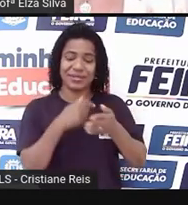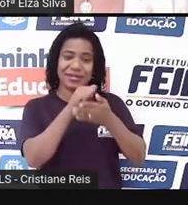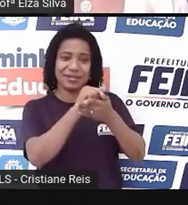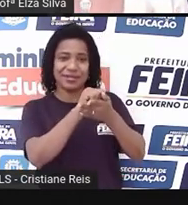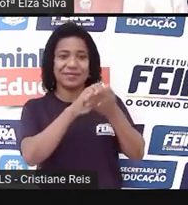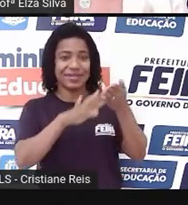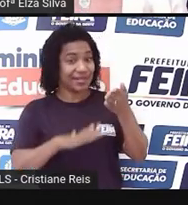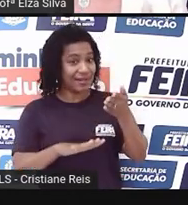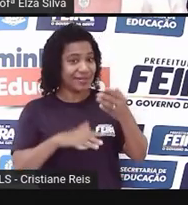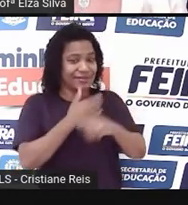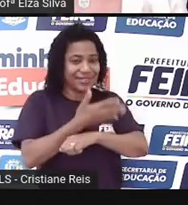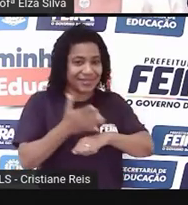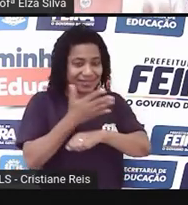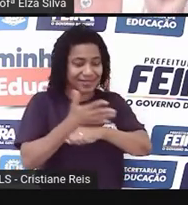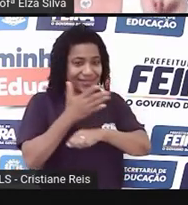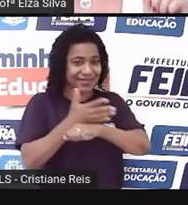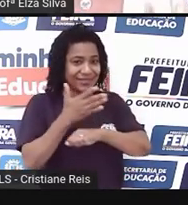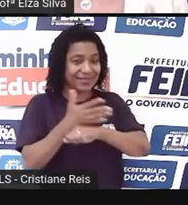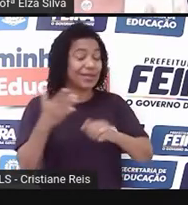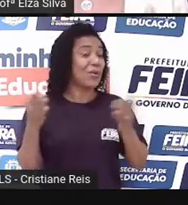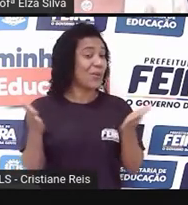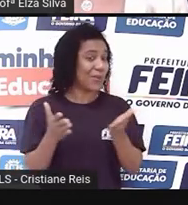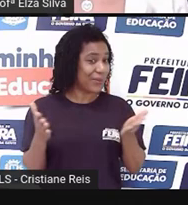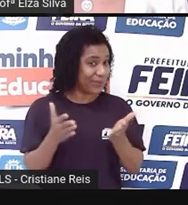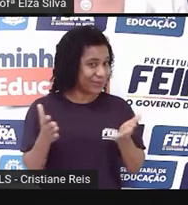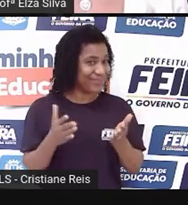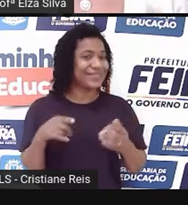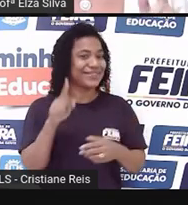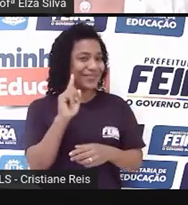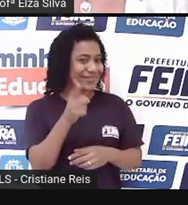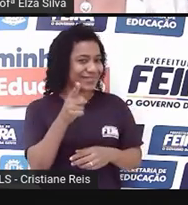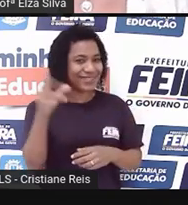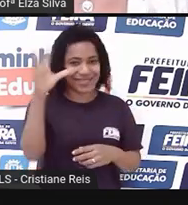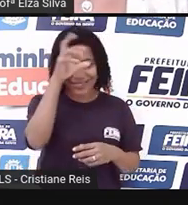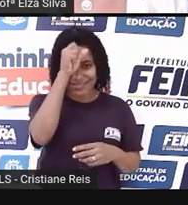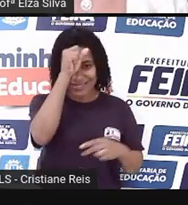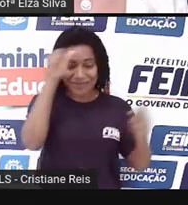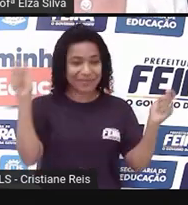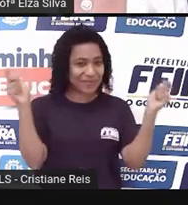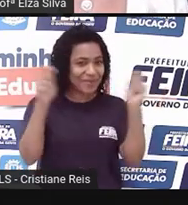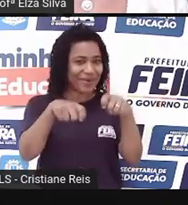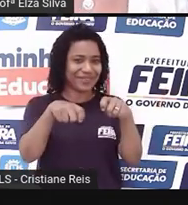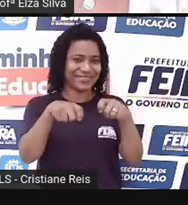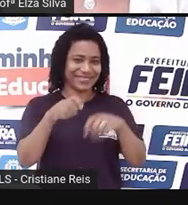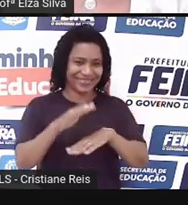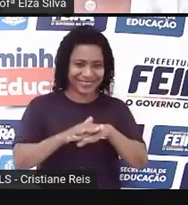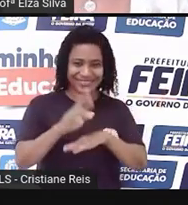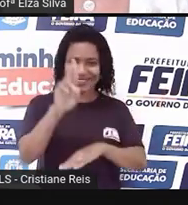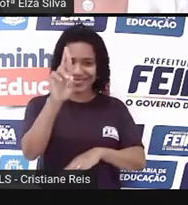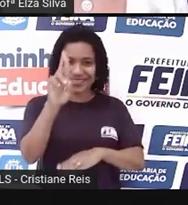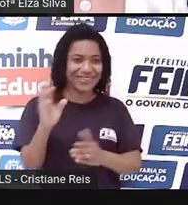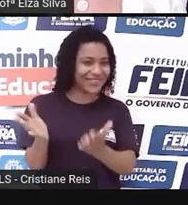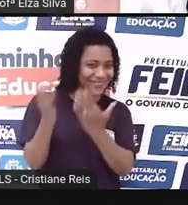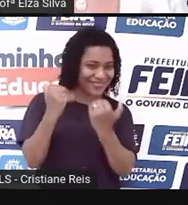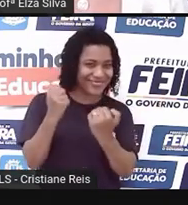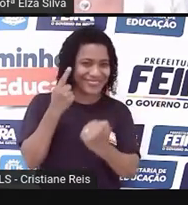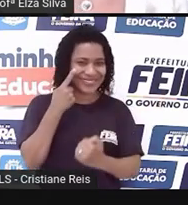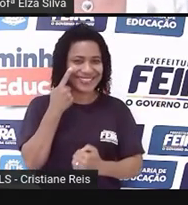praticar o que nós aprendemos hoje. E eu tenho certeza que você é capaz de fazer. Let's go.